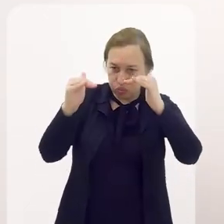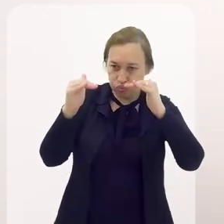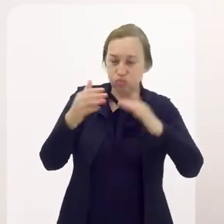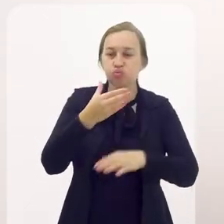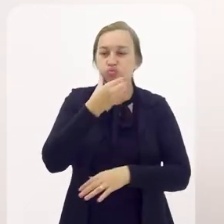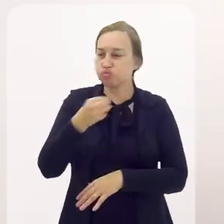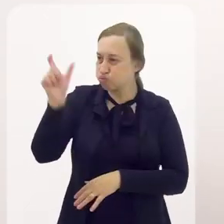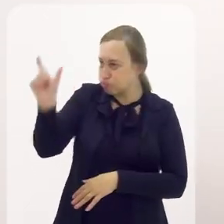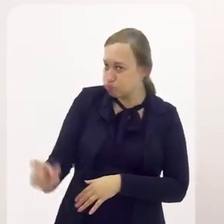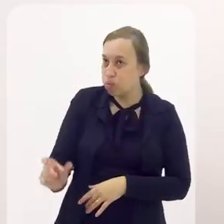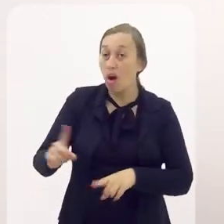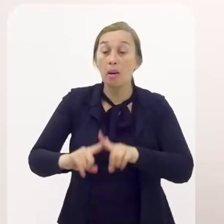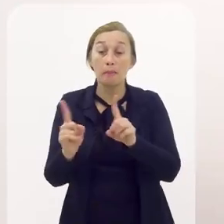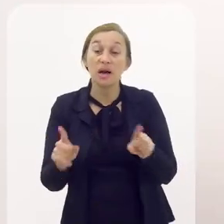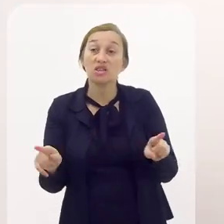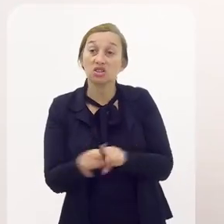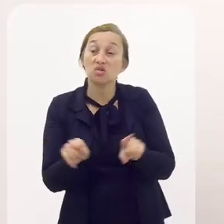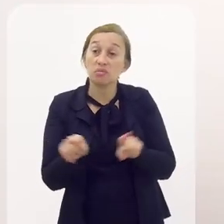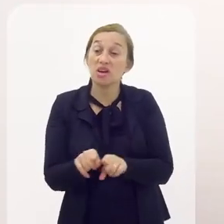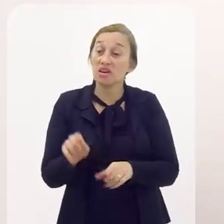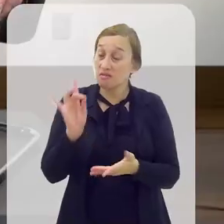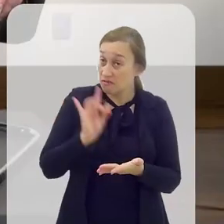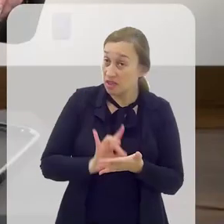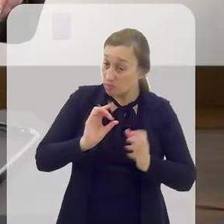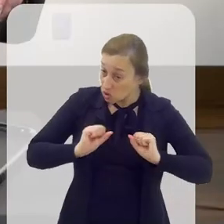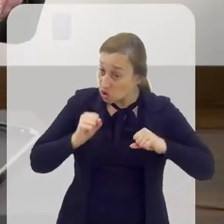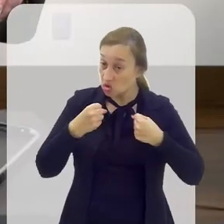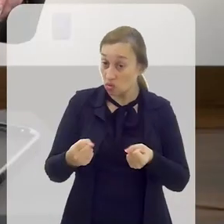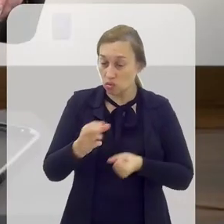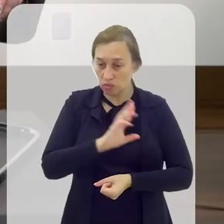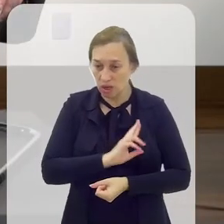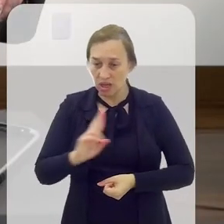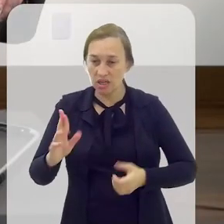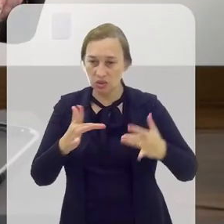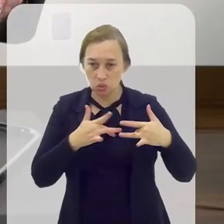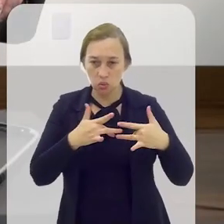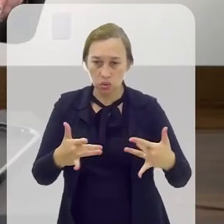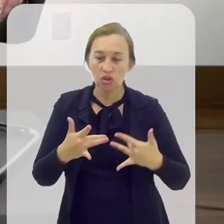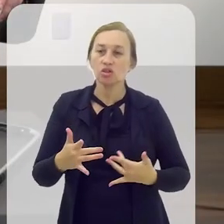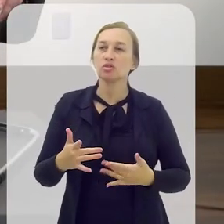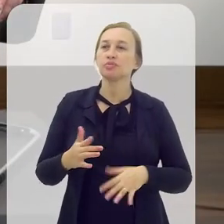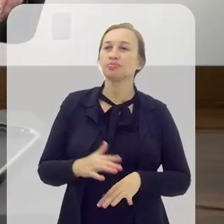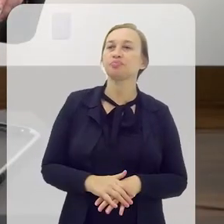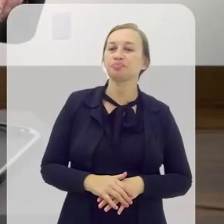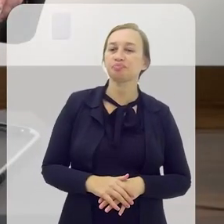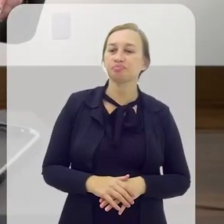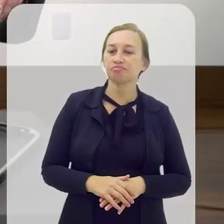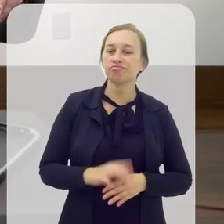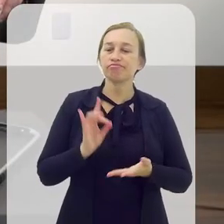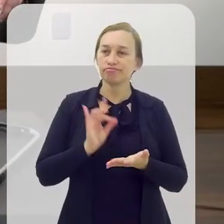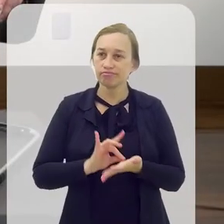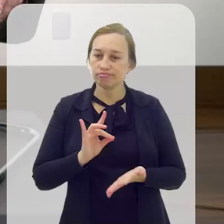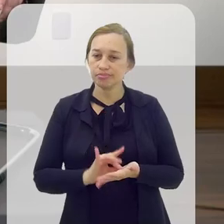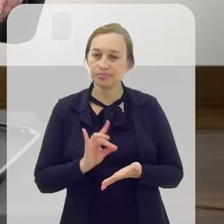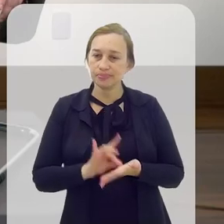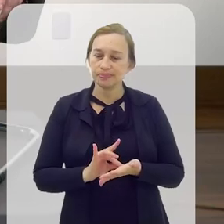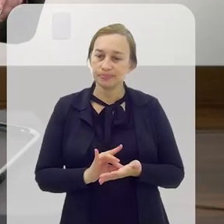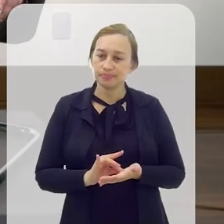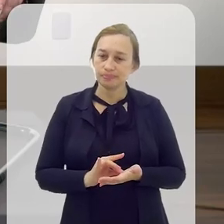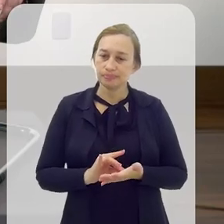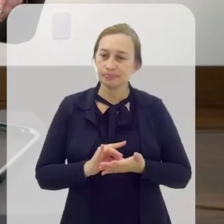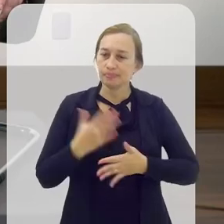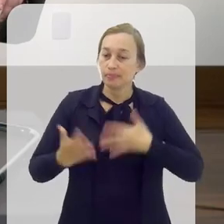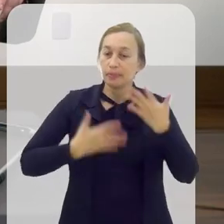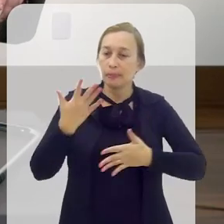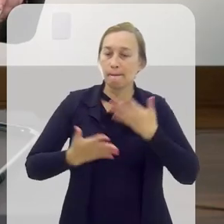um homem respeitado. E não só por ser um homem respeitado, mas porque ele realmente se dedicou à religião. Não, E a inspiração